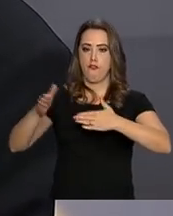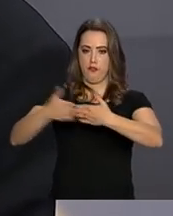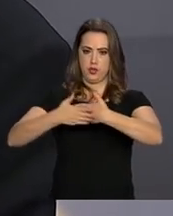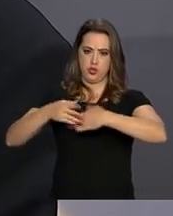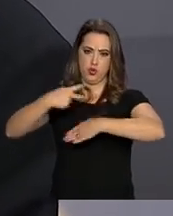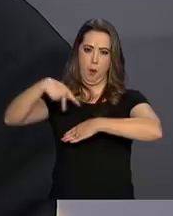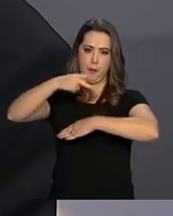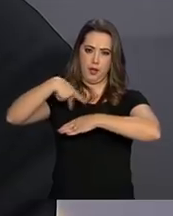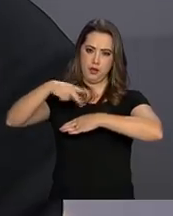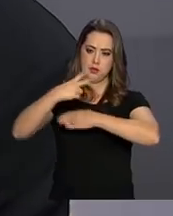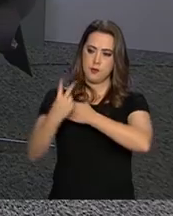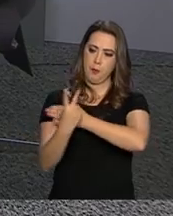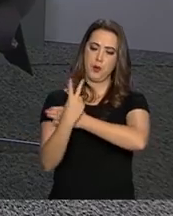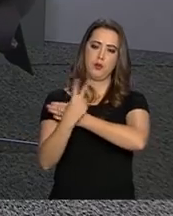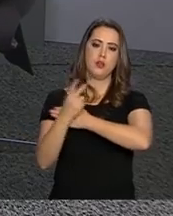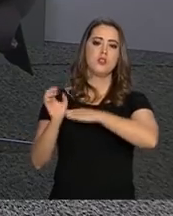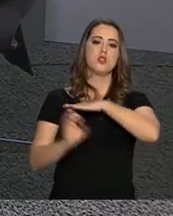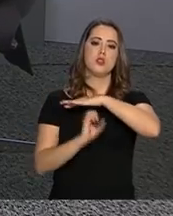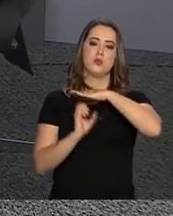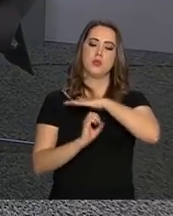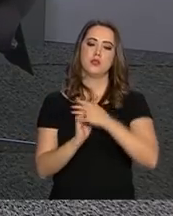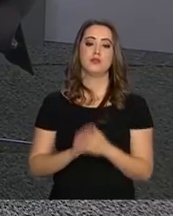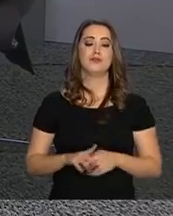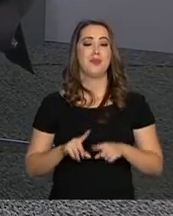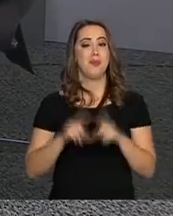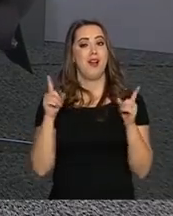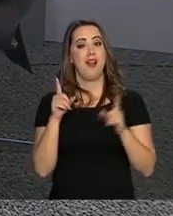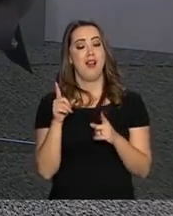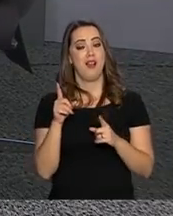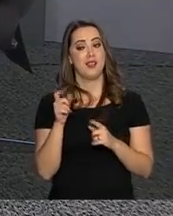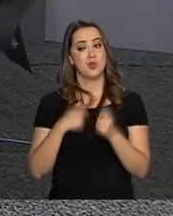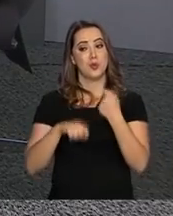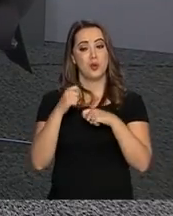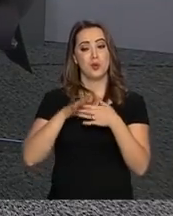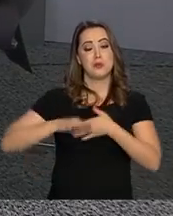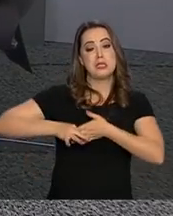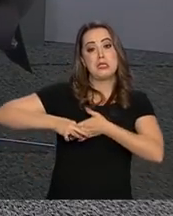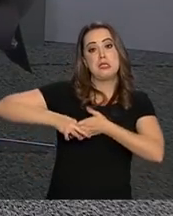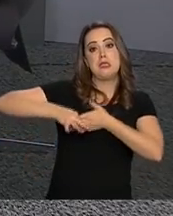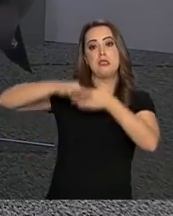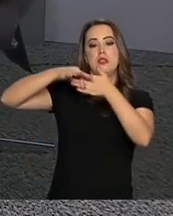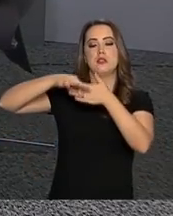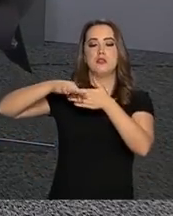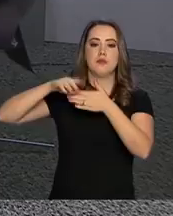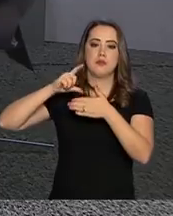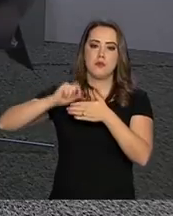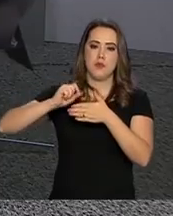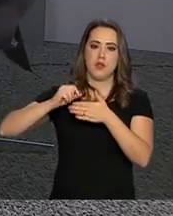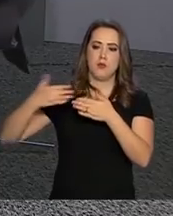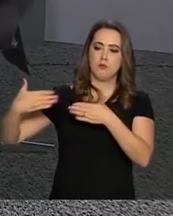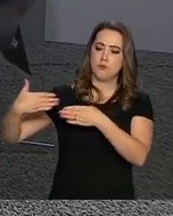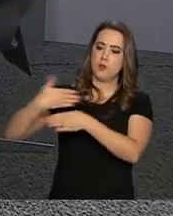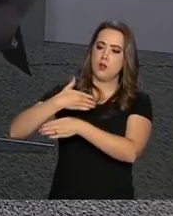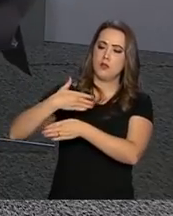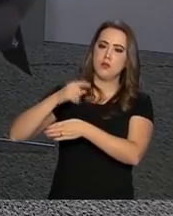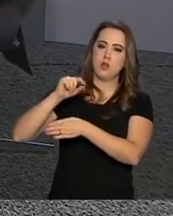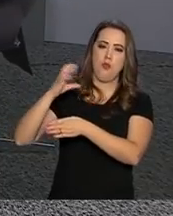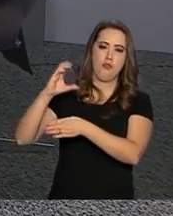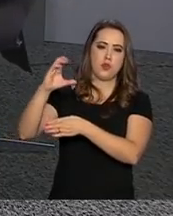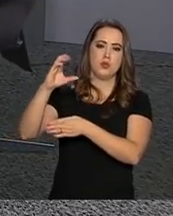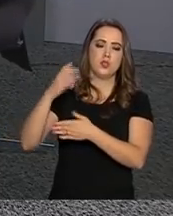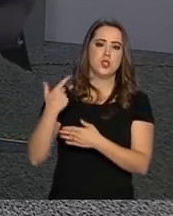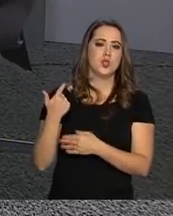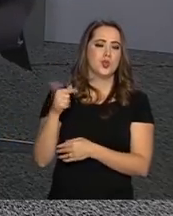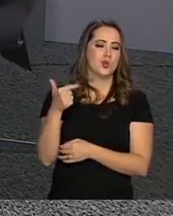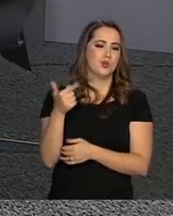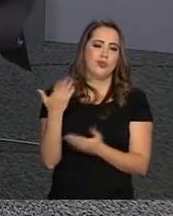é proteger isso. Isso não vai levar a nada a uma economia que é a líder na fronteira científica. Não tem